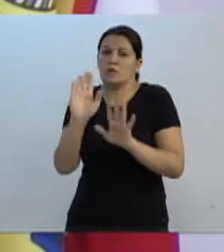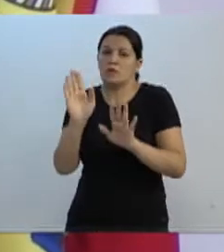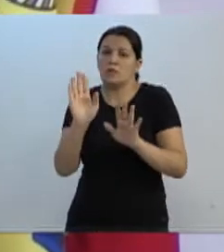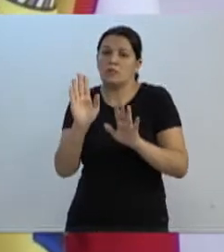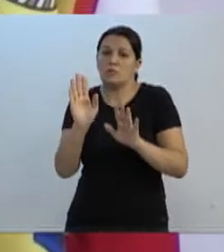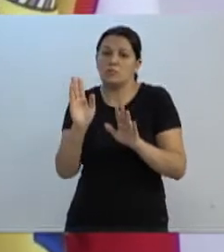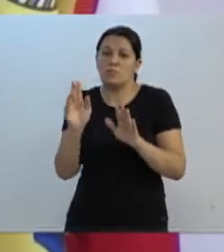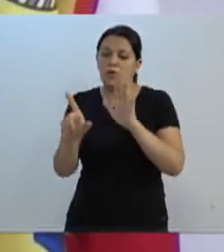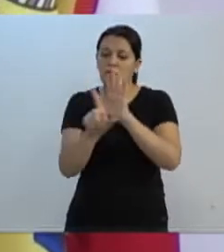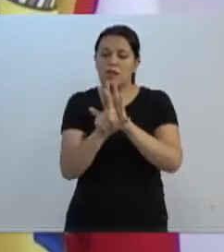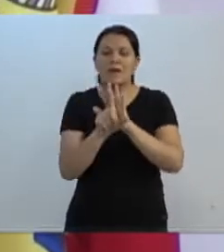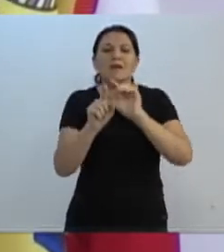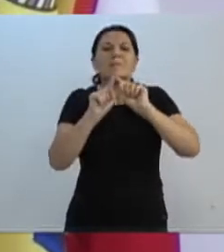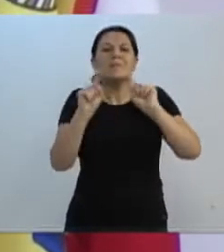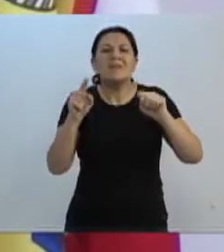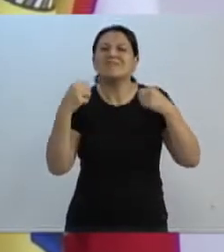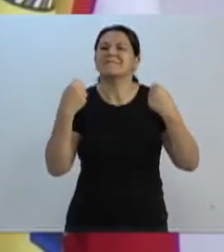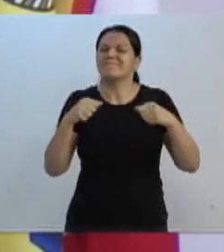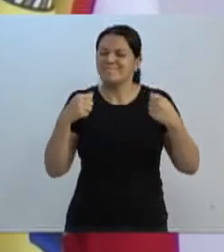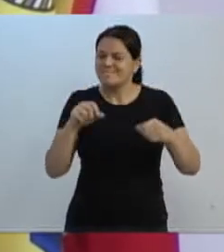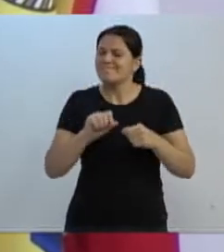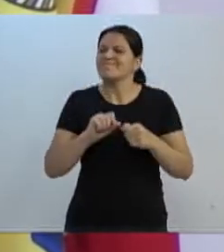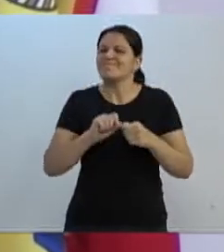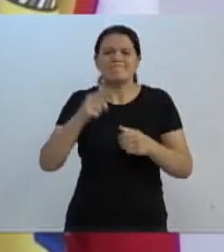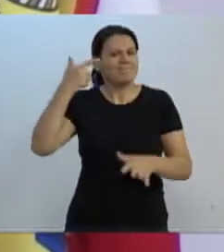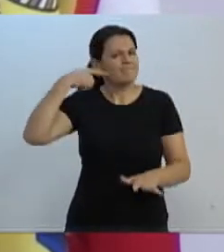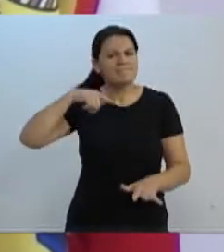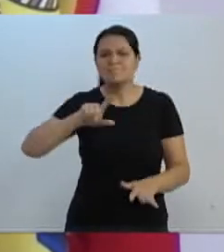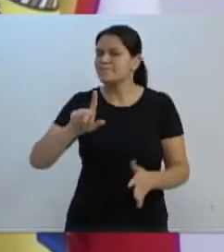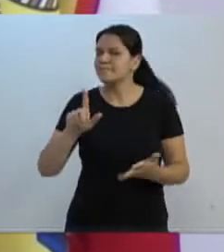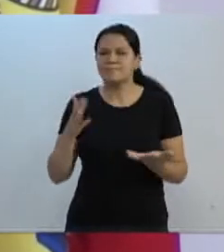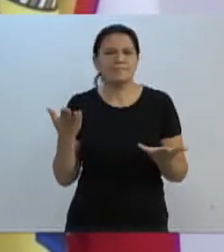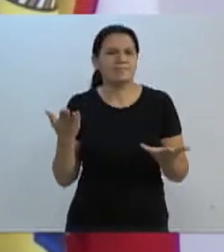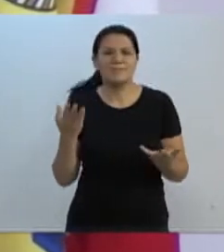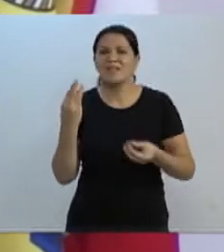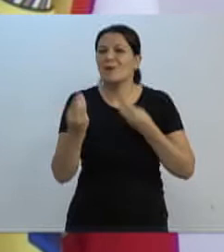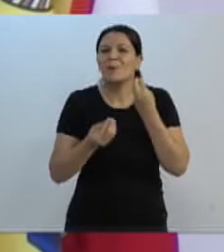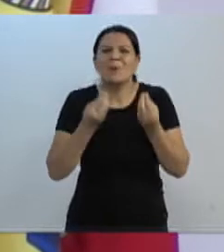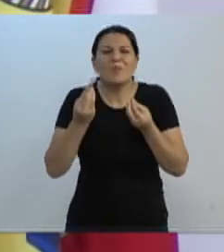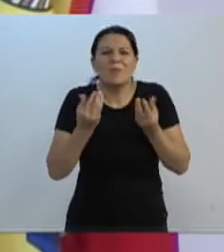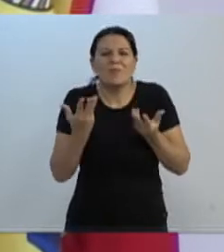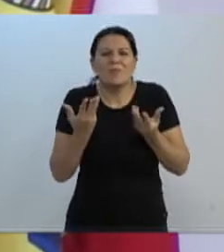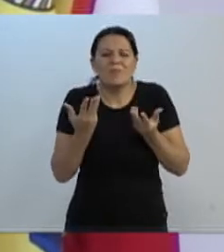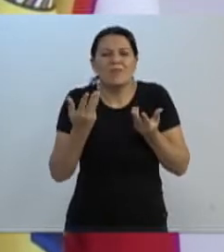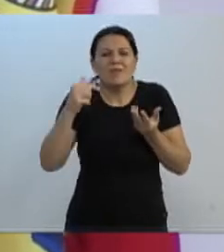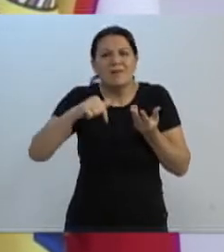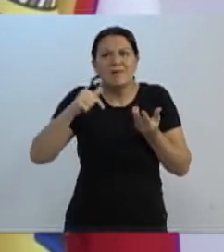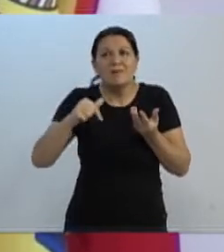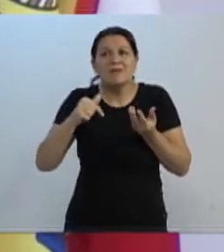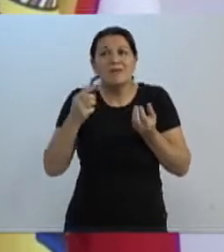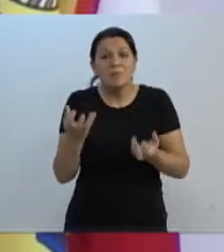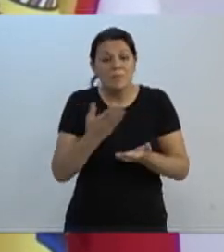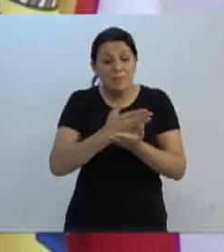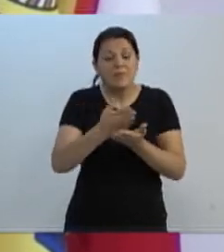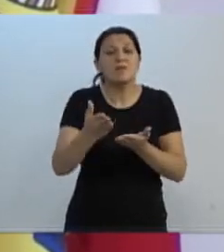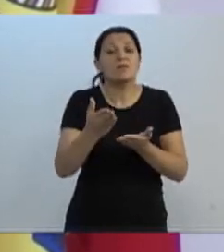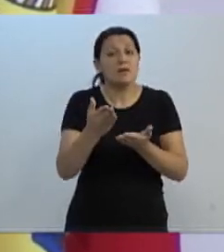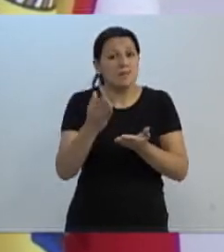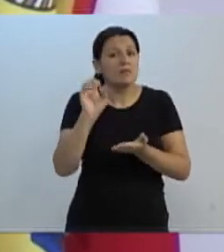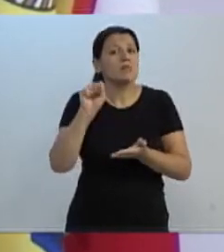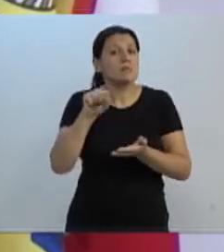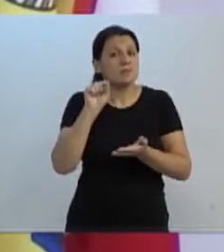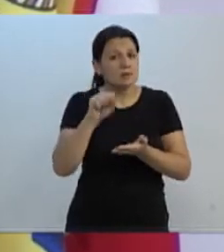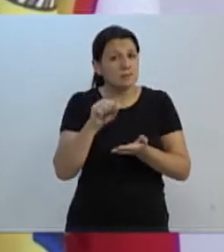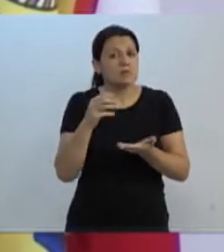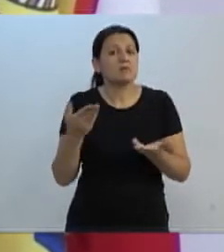determinação, mas alguma coisa tem que ser feita. Eu não consigo deixar. E aqui nós temos aqui... Eu quero começar a trazer, e vou começar a trazer aqui,